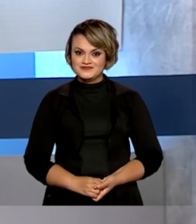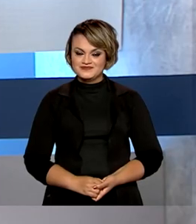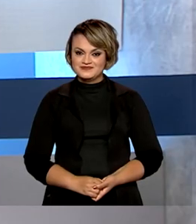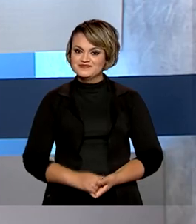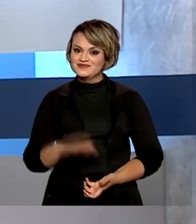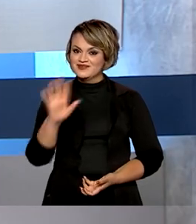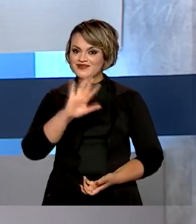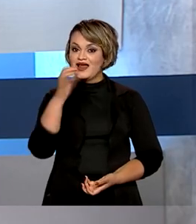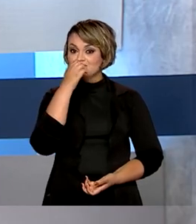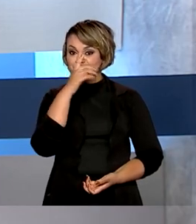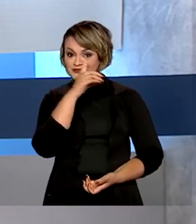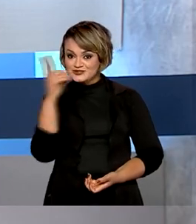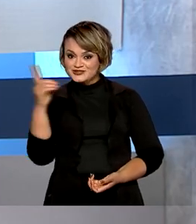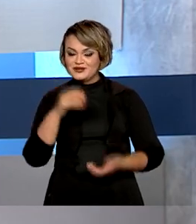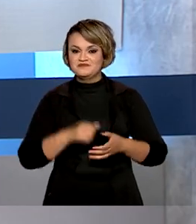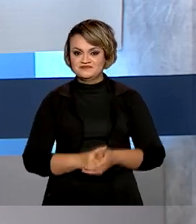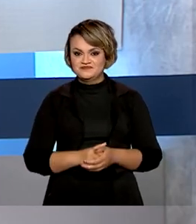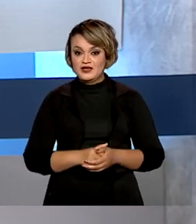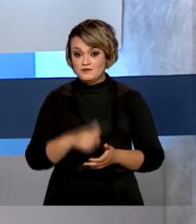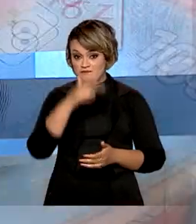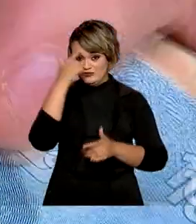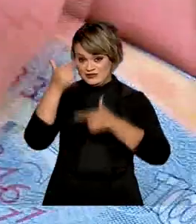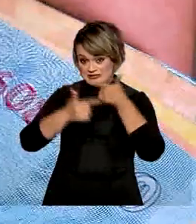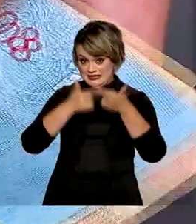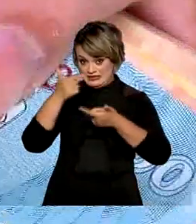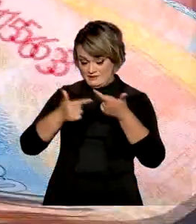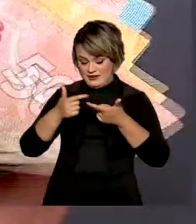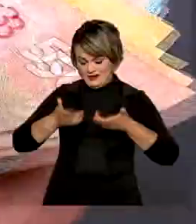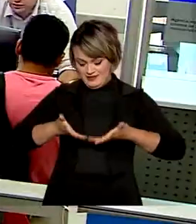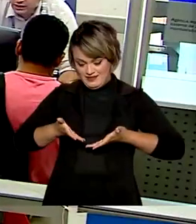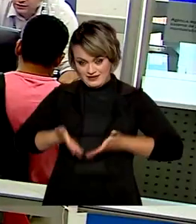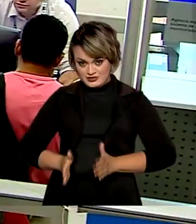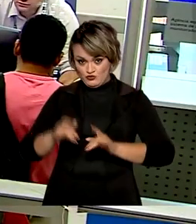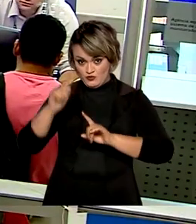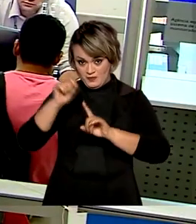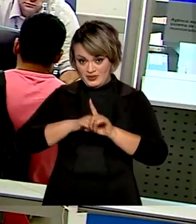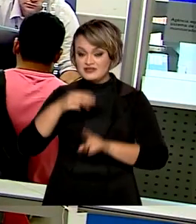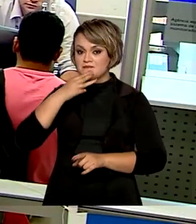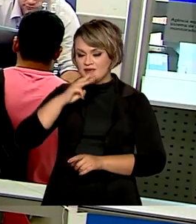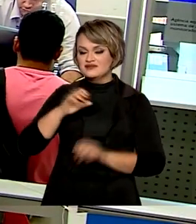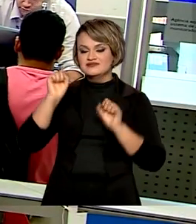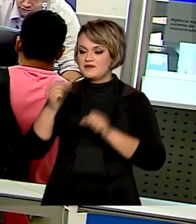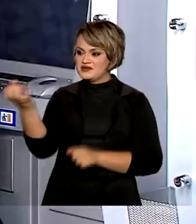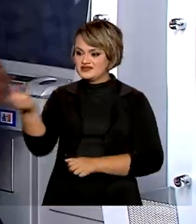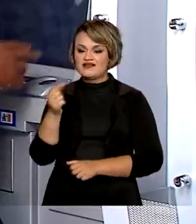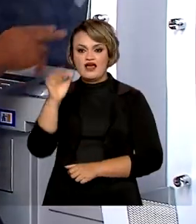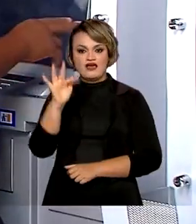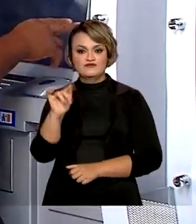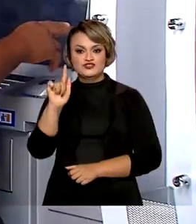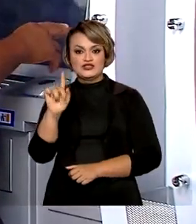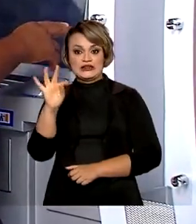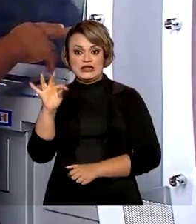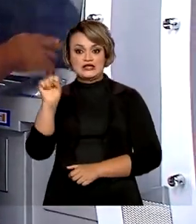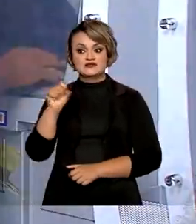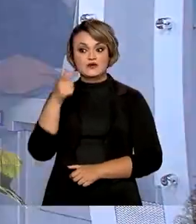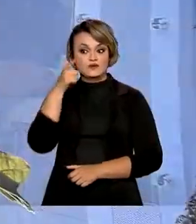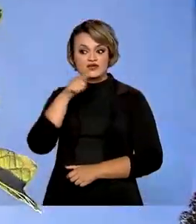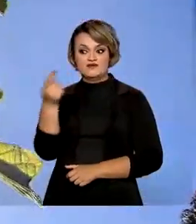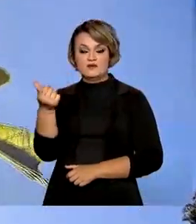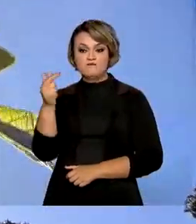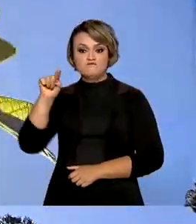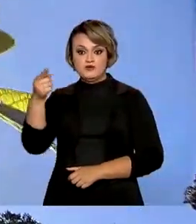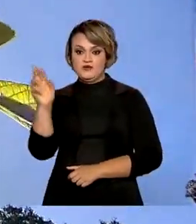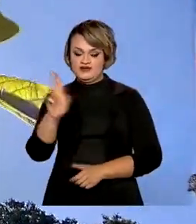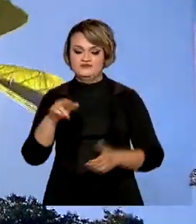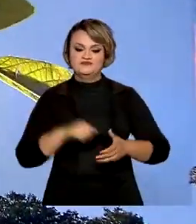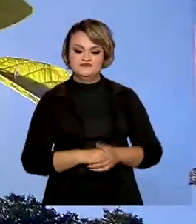Olá, bom dia! Trabalhadores nascidos em março já podem sacar o FGTS de até mil reais. PR